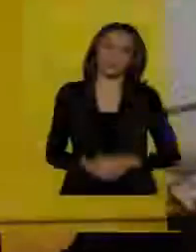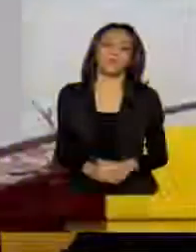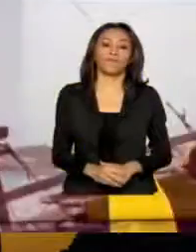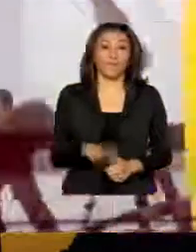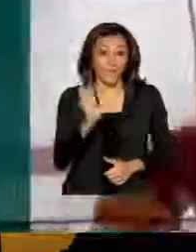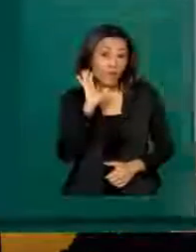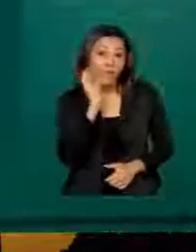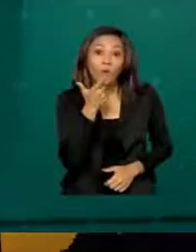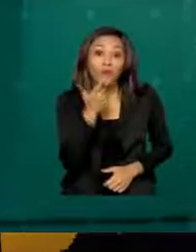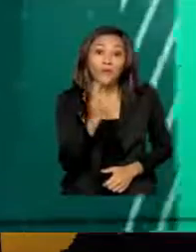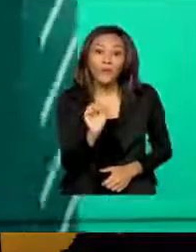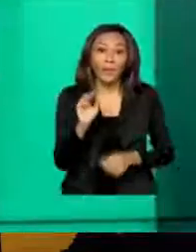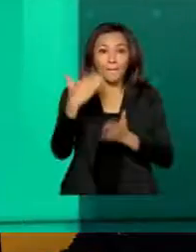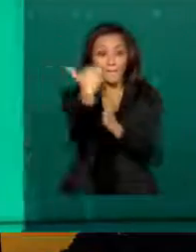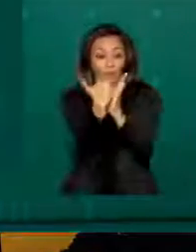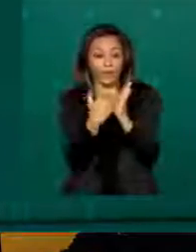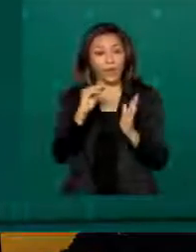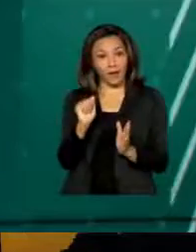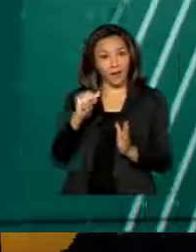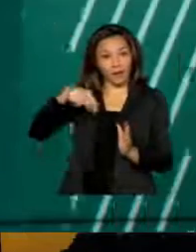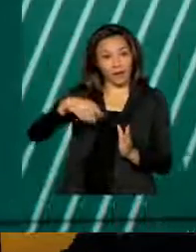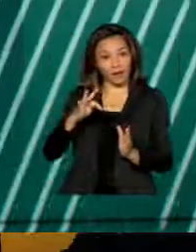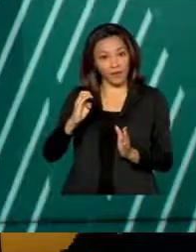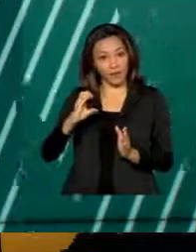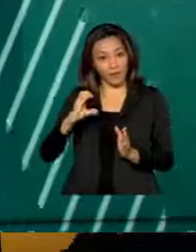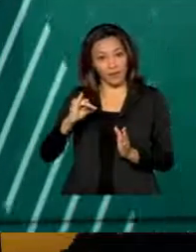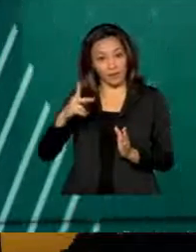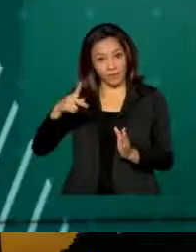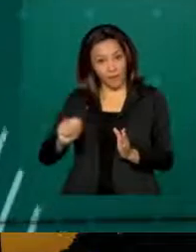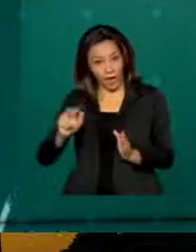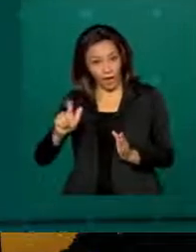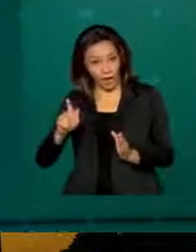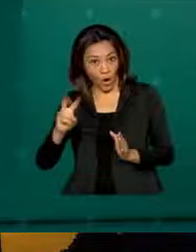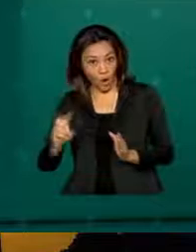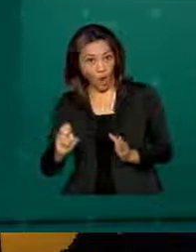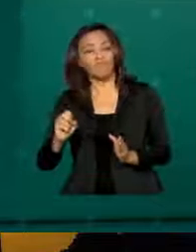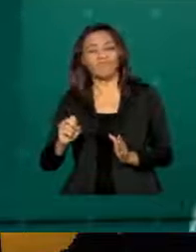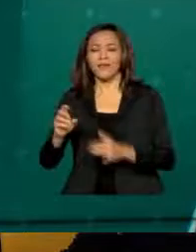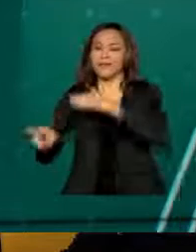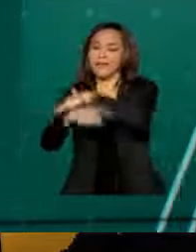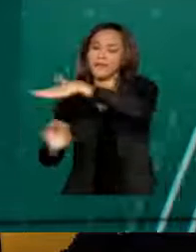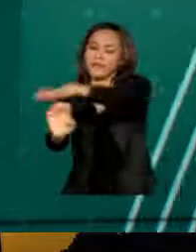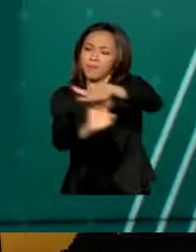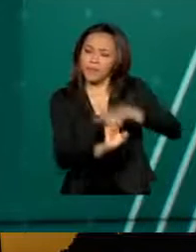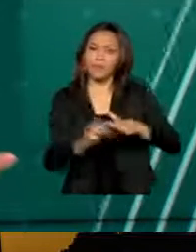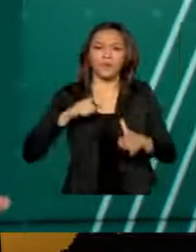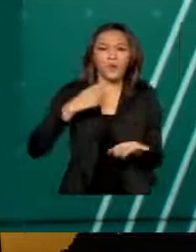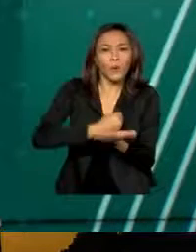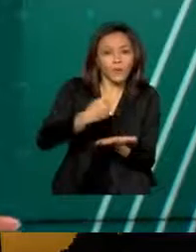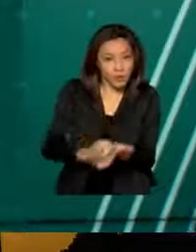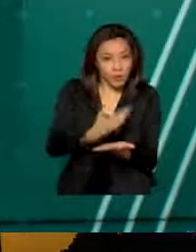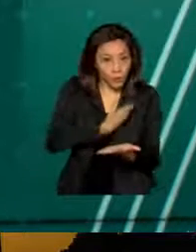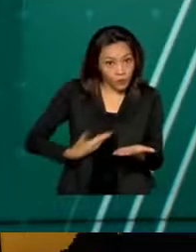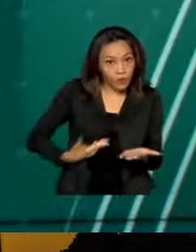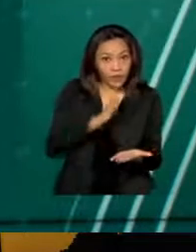Já ouviu falar no programa Antecipa Gov? Pois é, ele permite que empresas com contratos ativos com o governo federal peçam